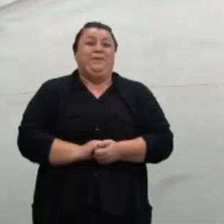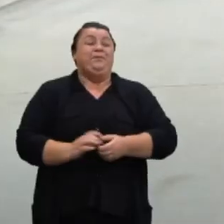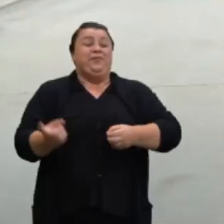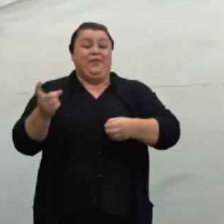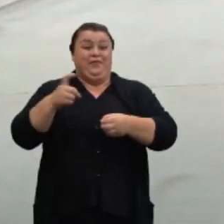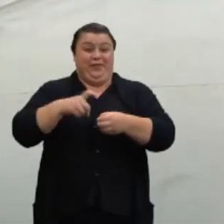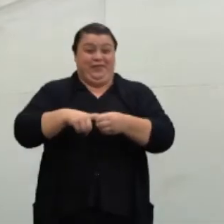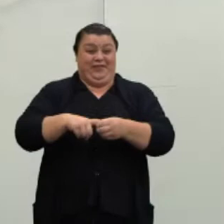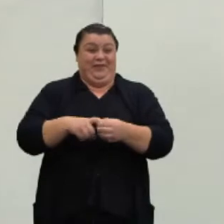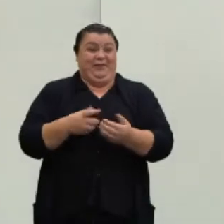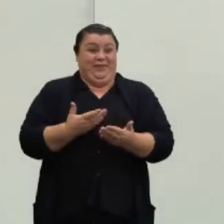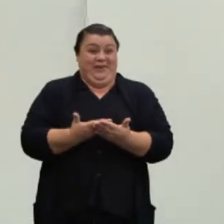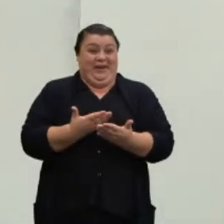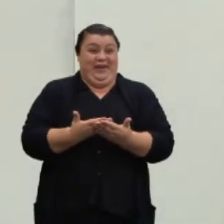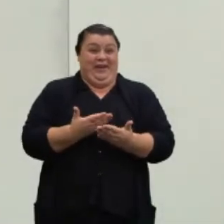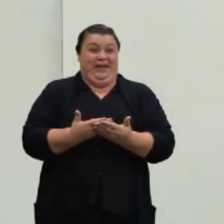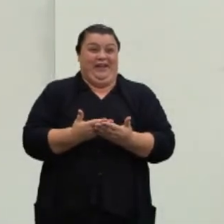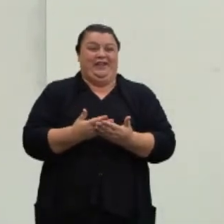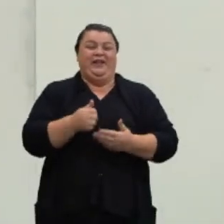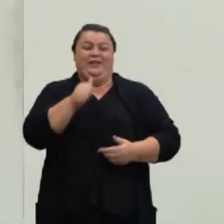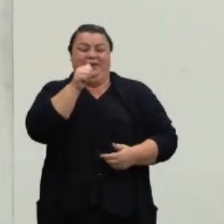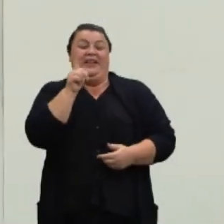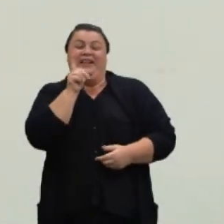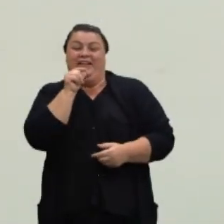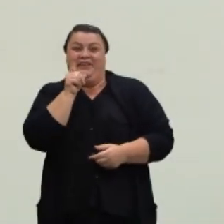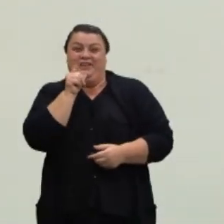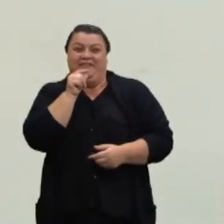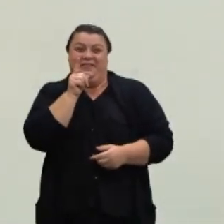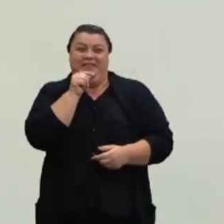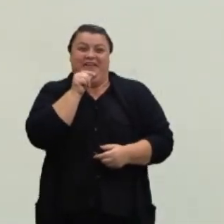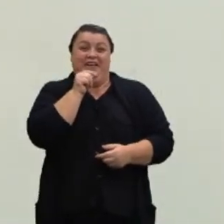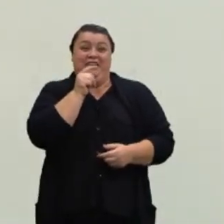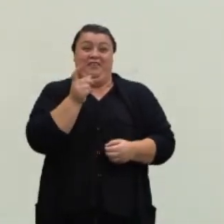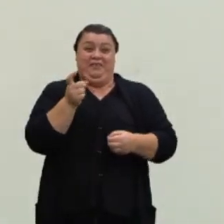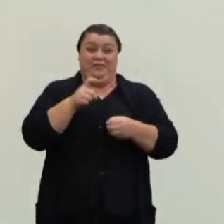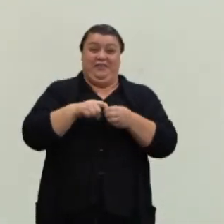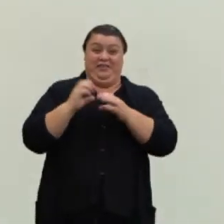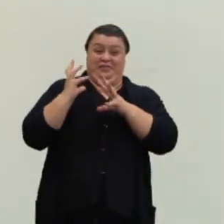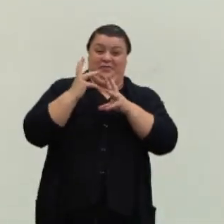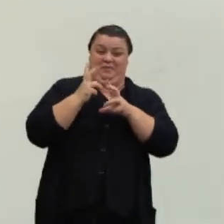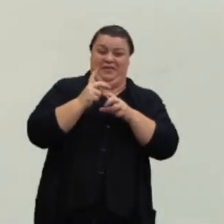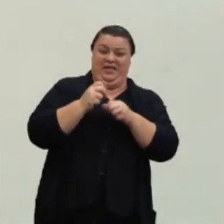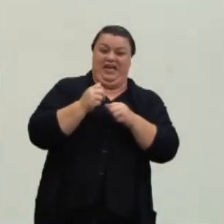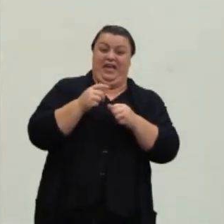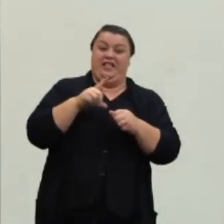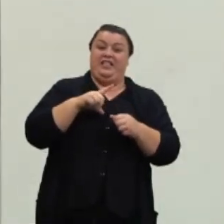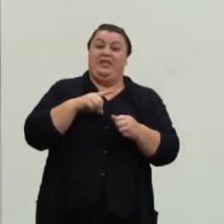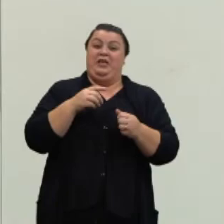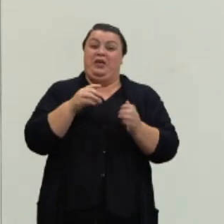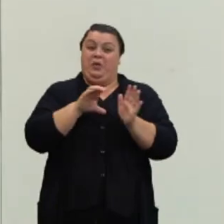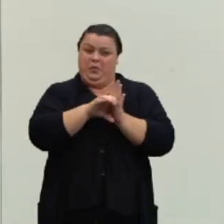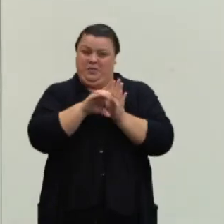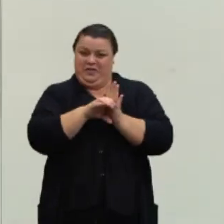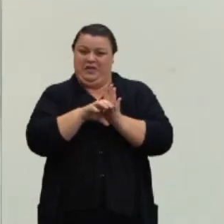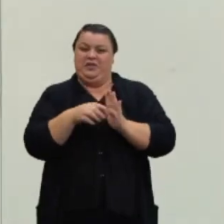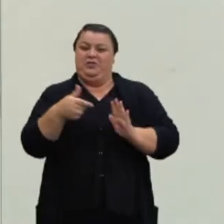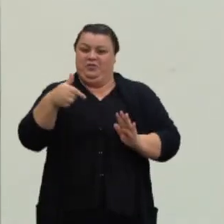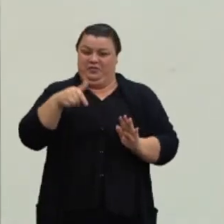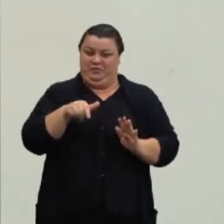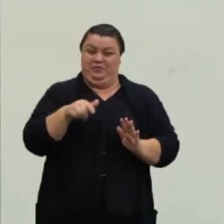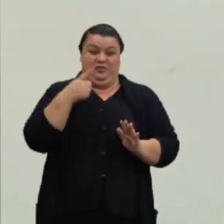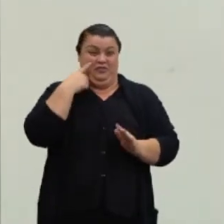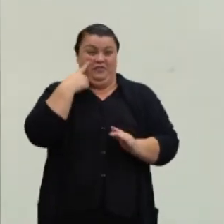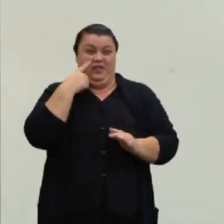Voltamos, então, pessoal. Tomar aquela aguinha. Vamos retomar. Aqui a gente vai estar cheio de conceitos novamente. Certo?